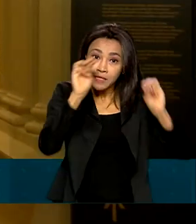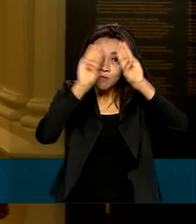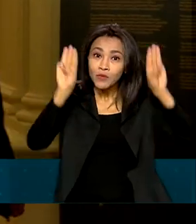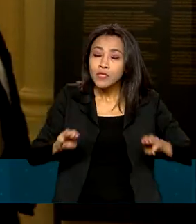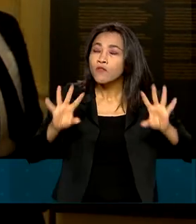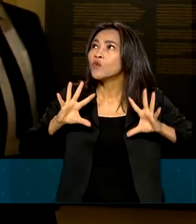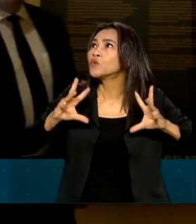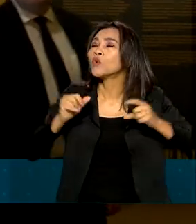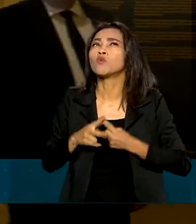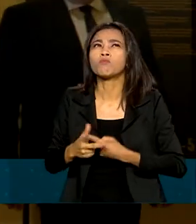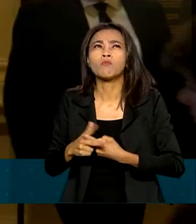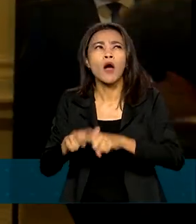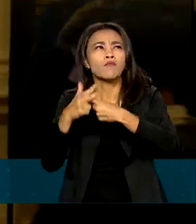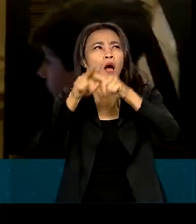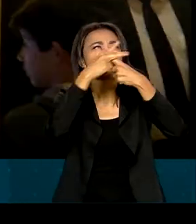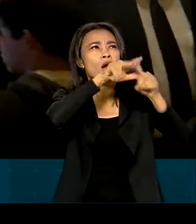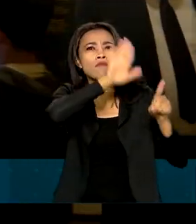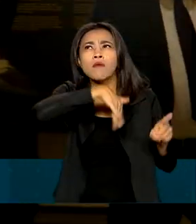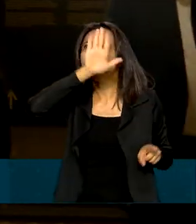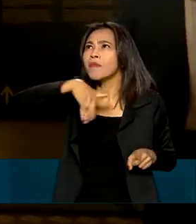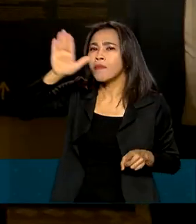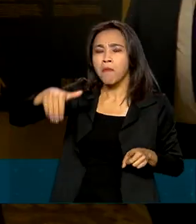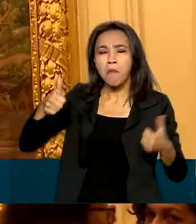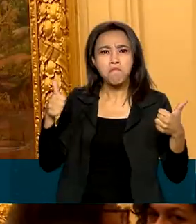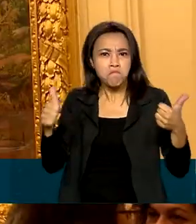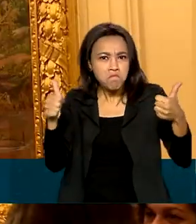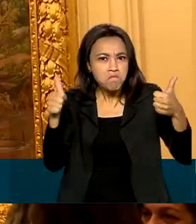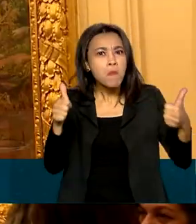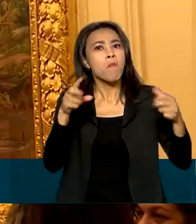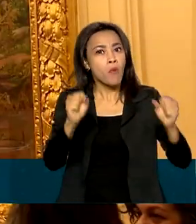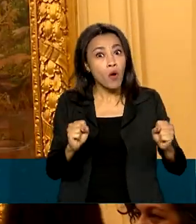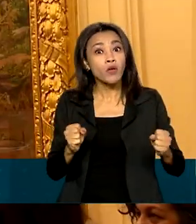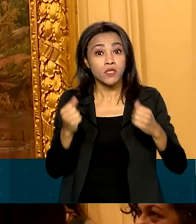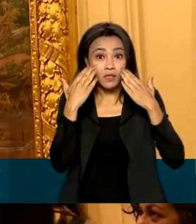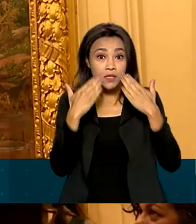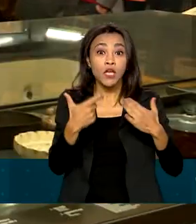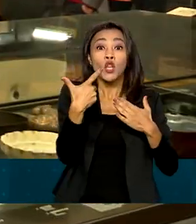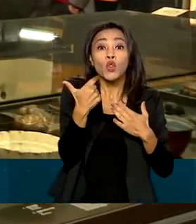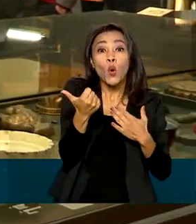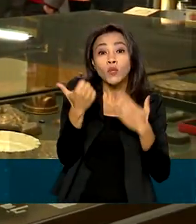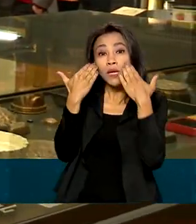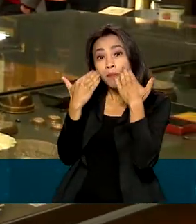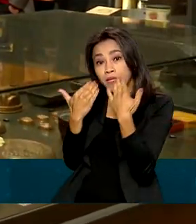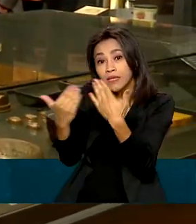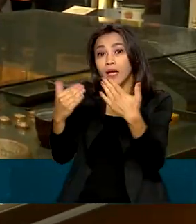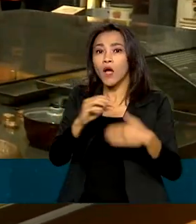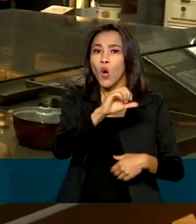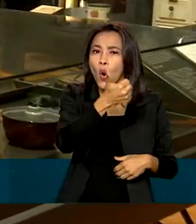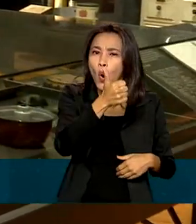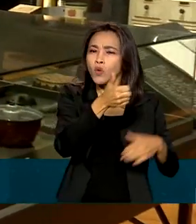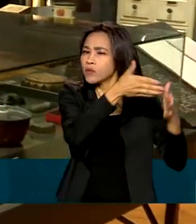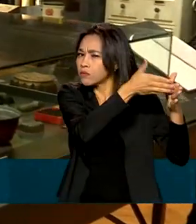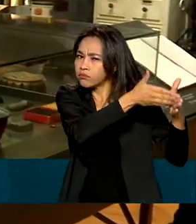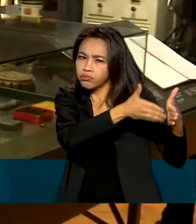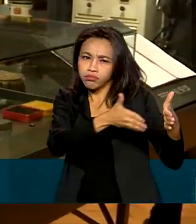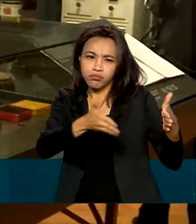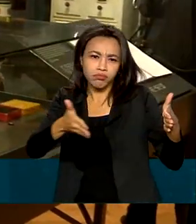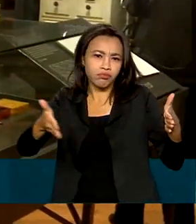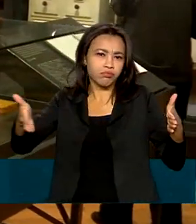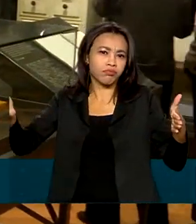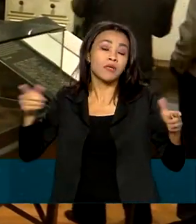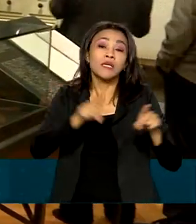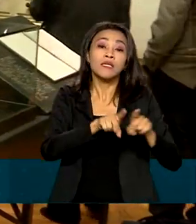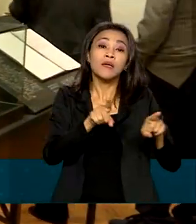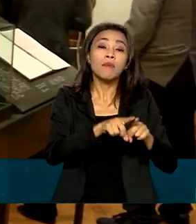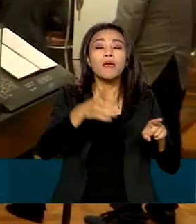restaurado e ampliado, o público poderá visitar 12 exposições, 11 de longa duração e ainda a amostra temporária